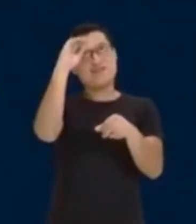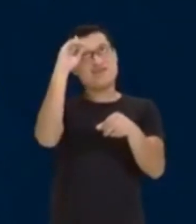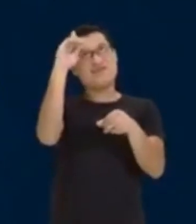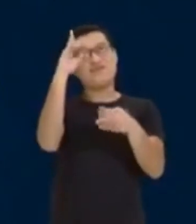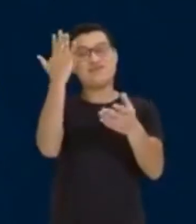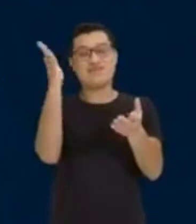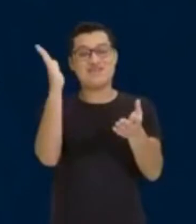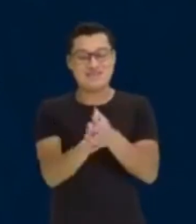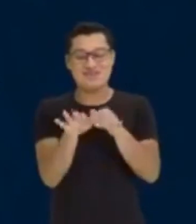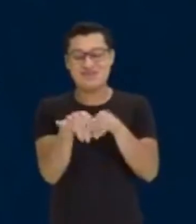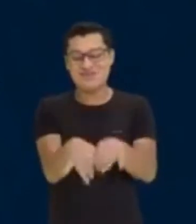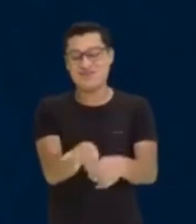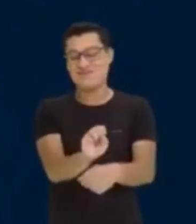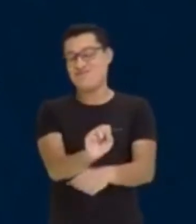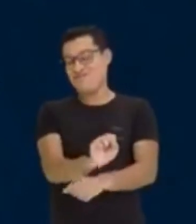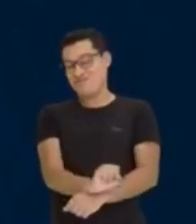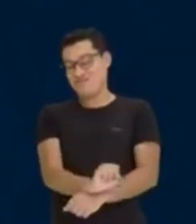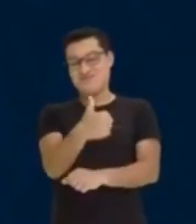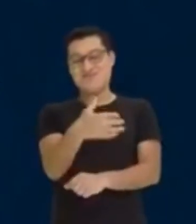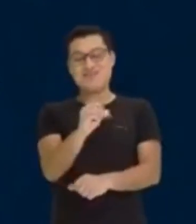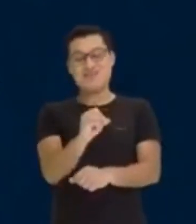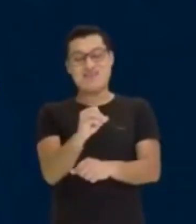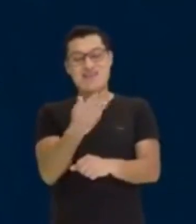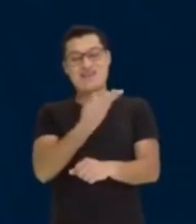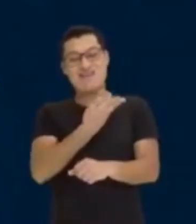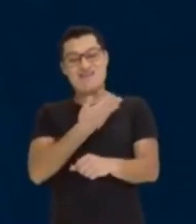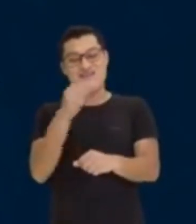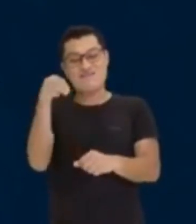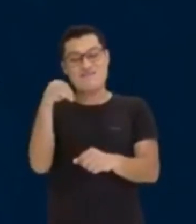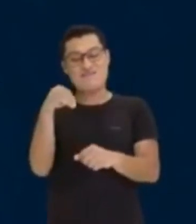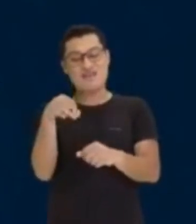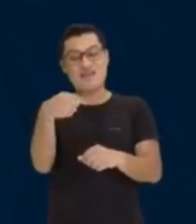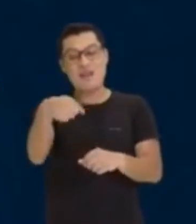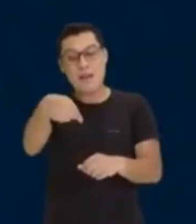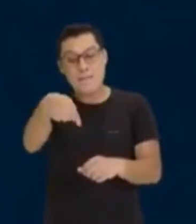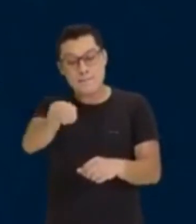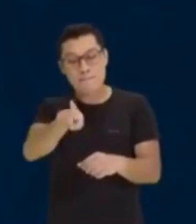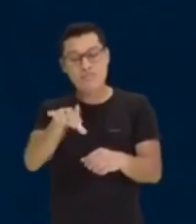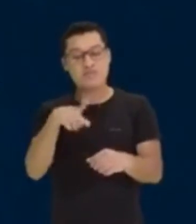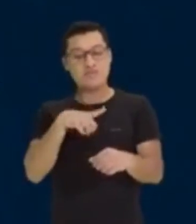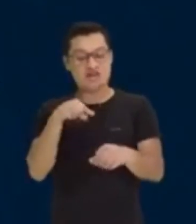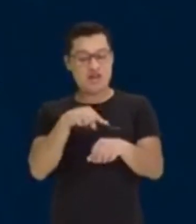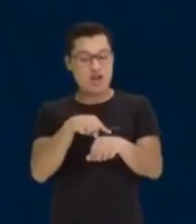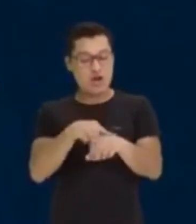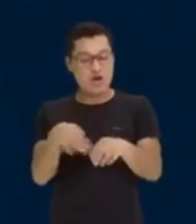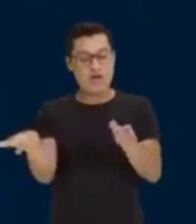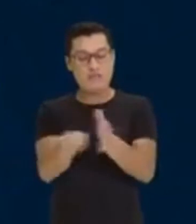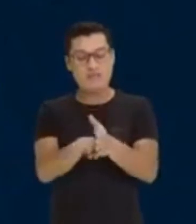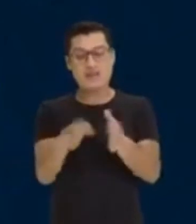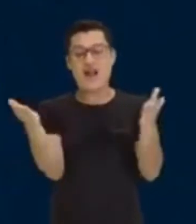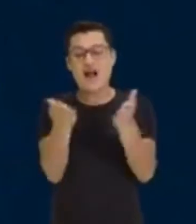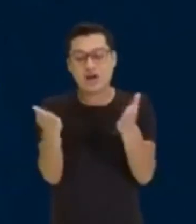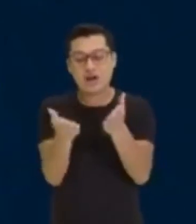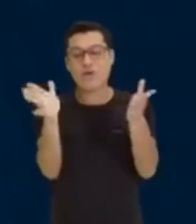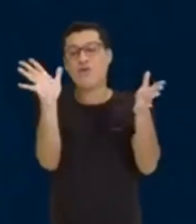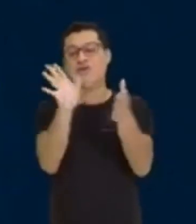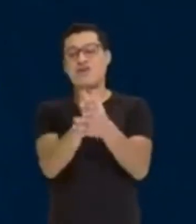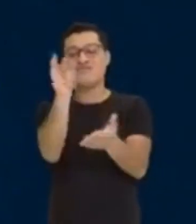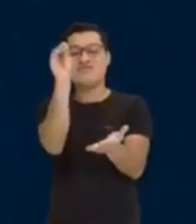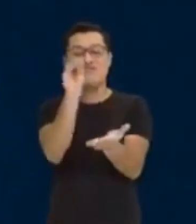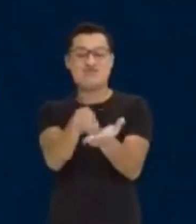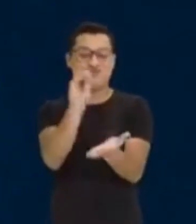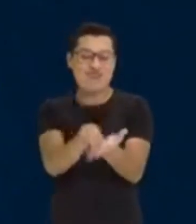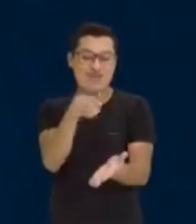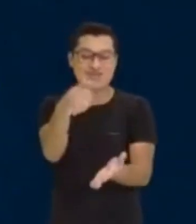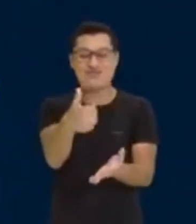eu fiquei parado 10 minutos aqui, amigo, eu tenho que ir embora, porque eu tenho horário para chegar e agora só faltam 10